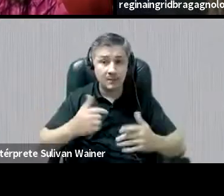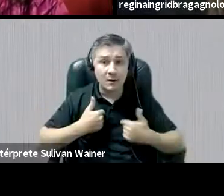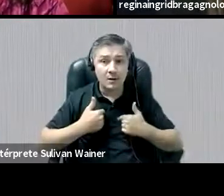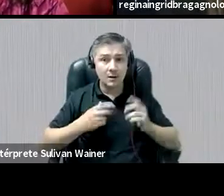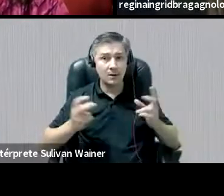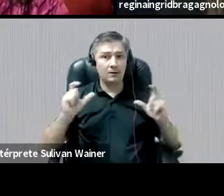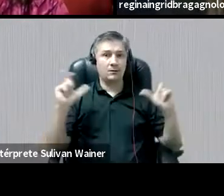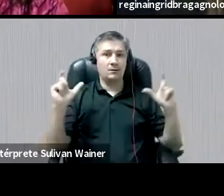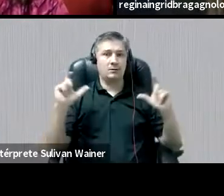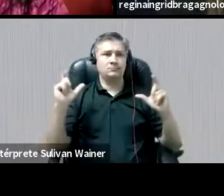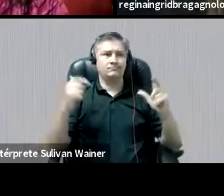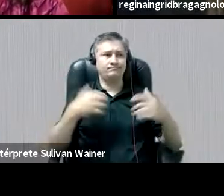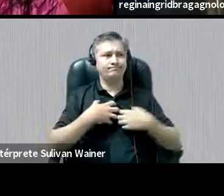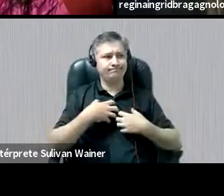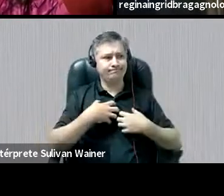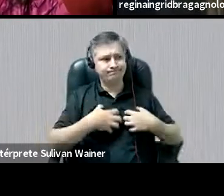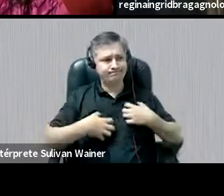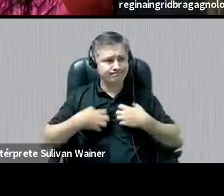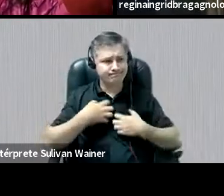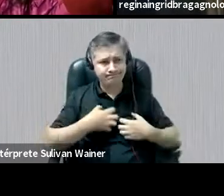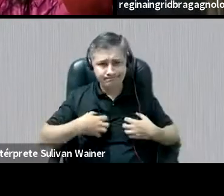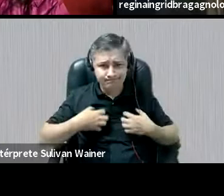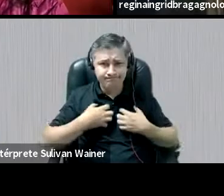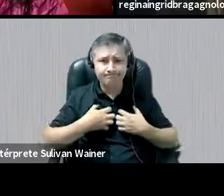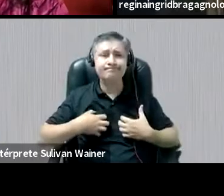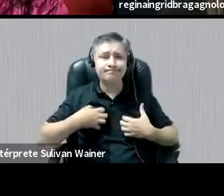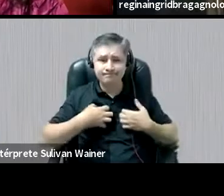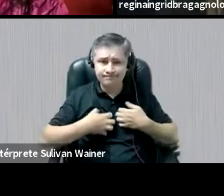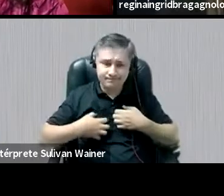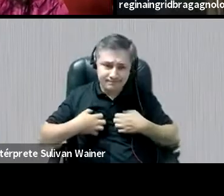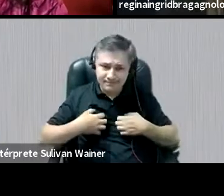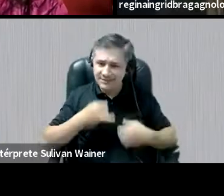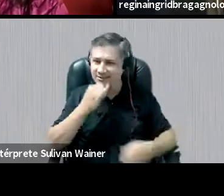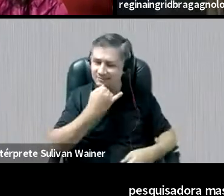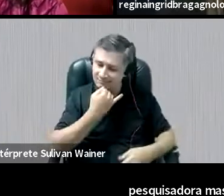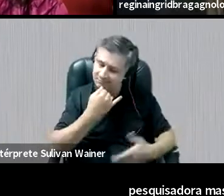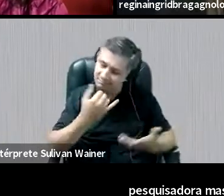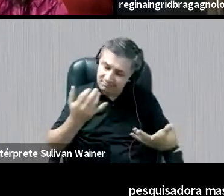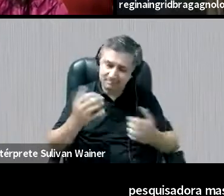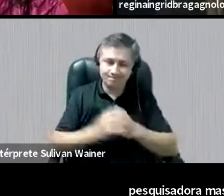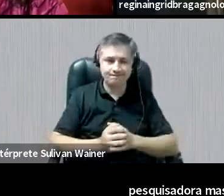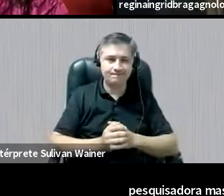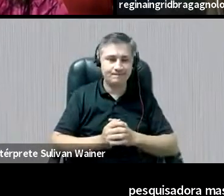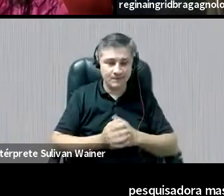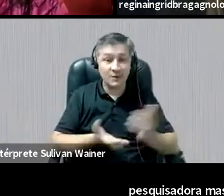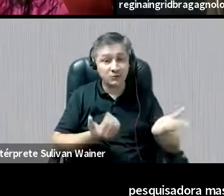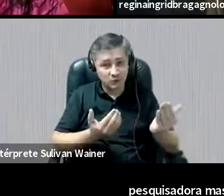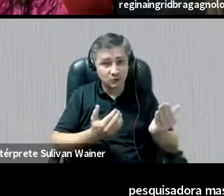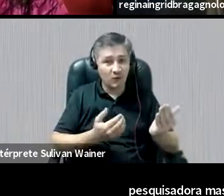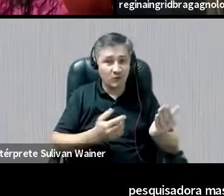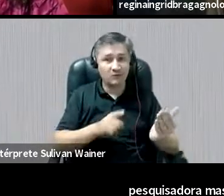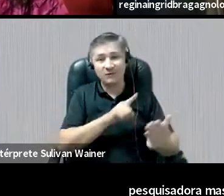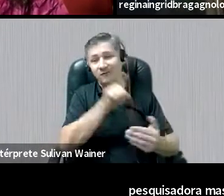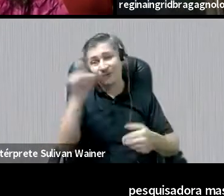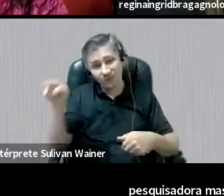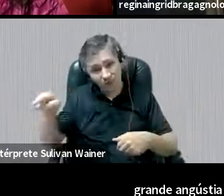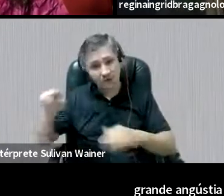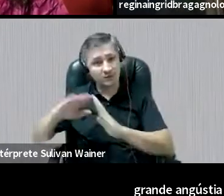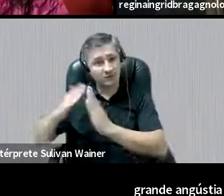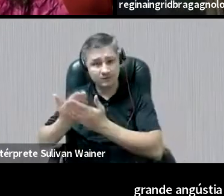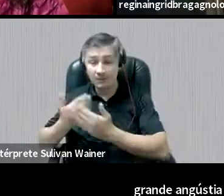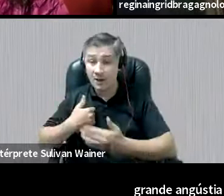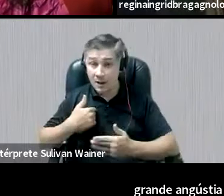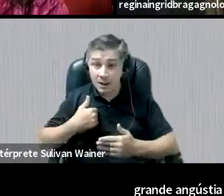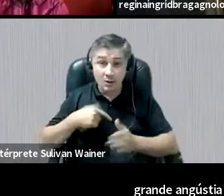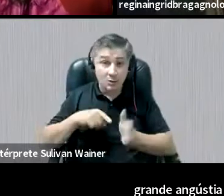me causa também, né, uma grande angústia, uma grande tristeza, né, até porque eu sou uma pesquisadora do campo dos